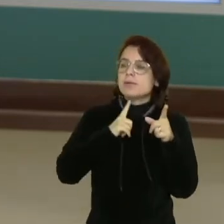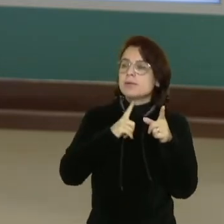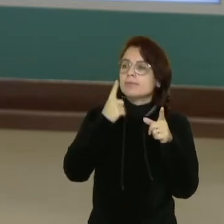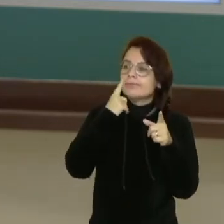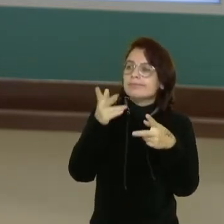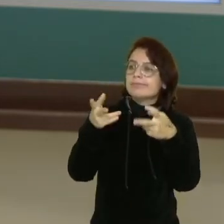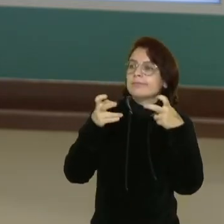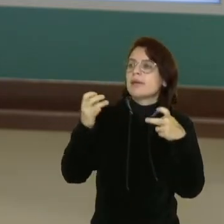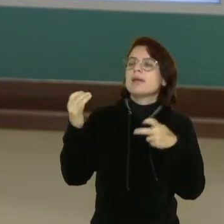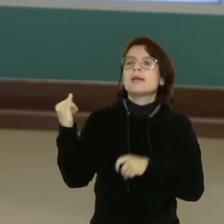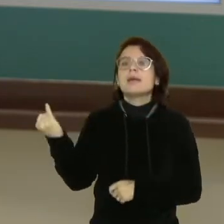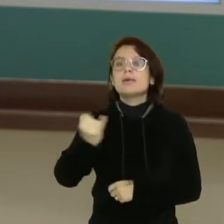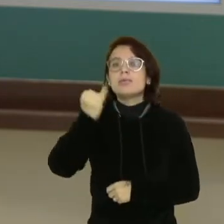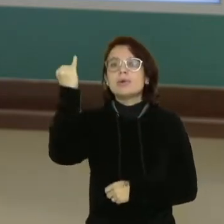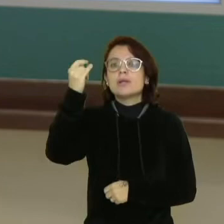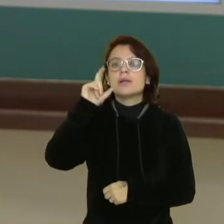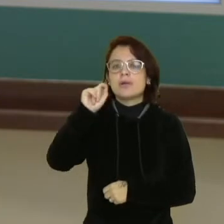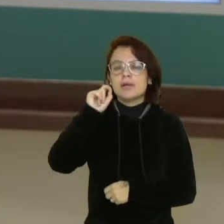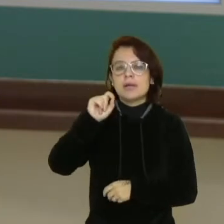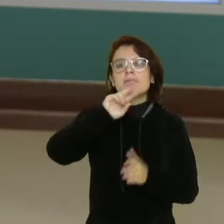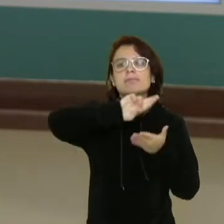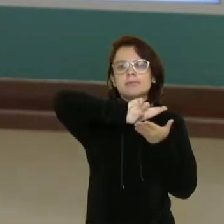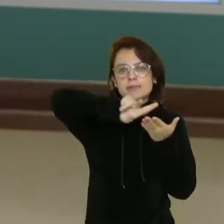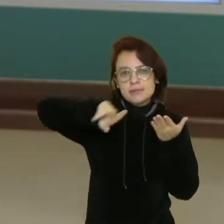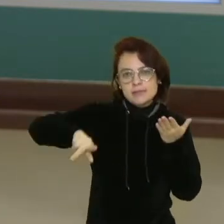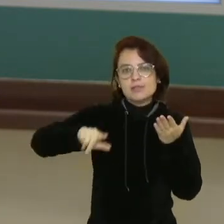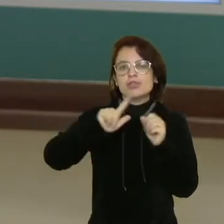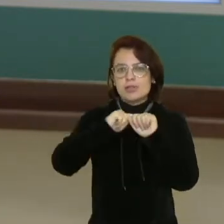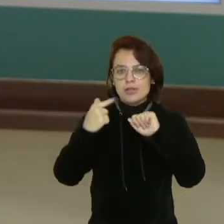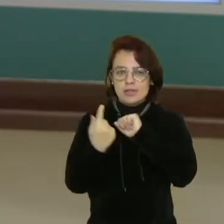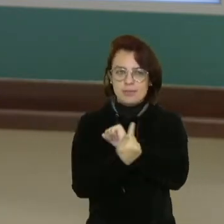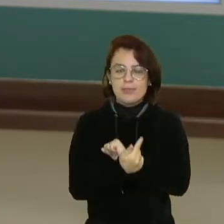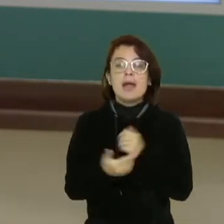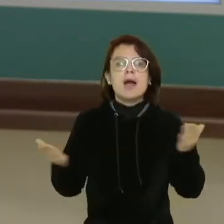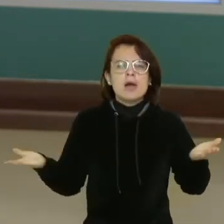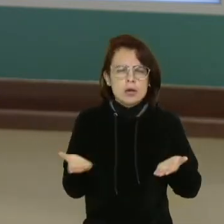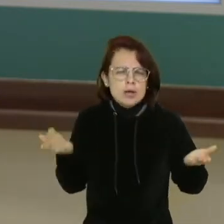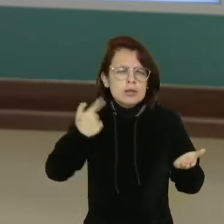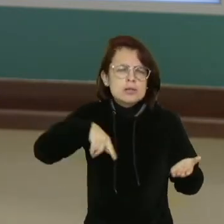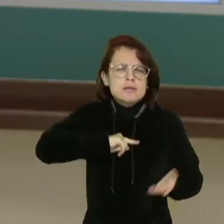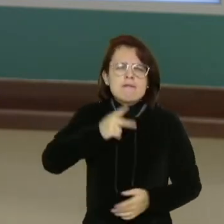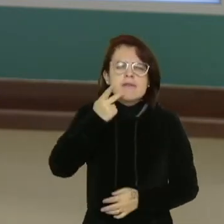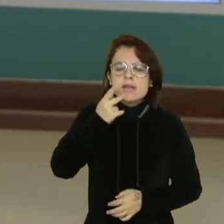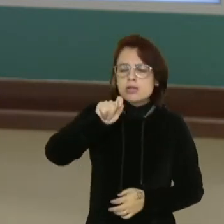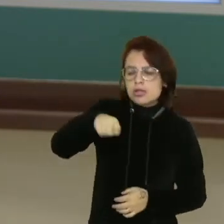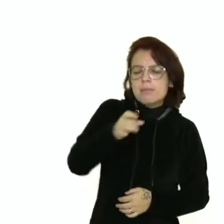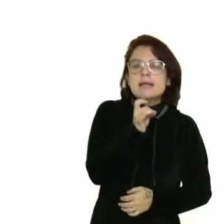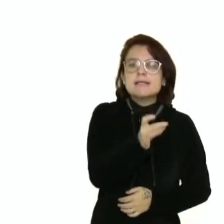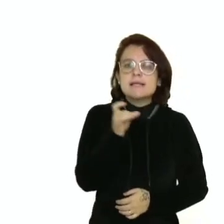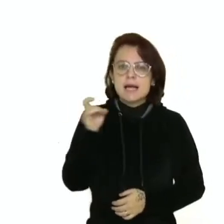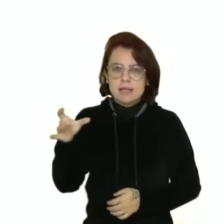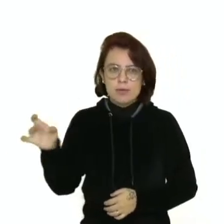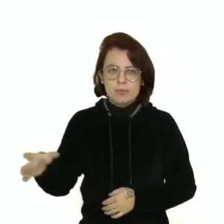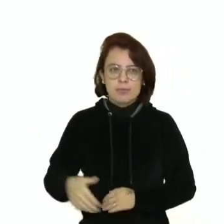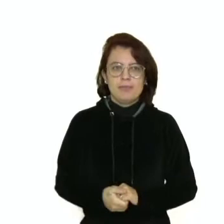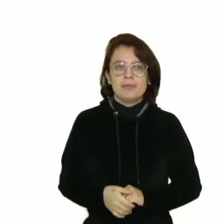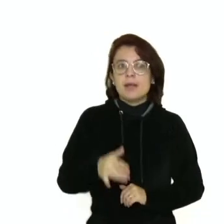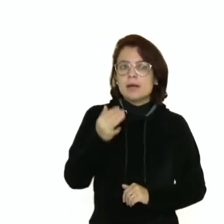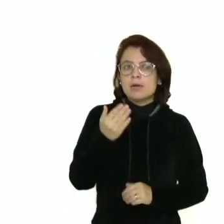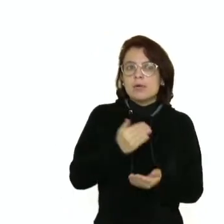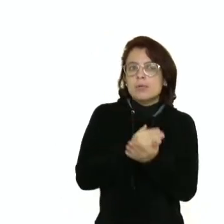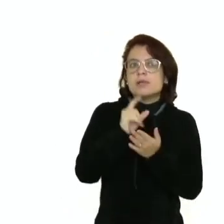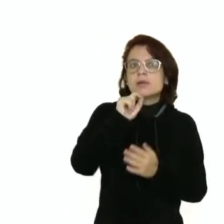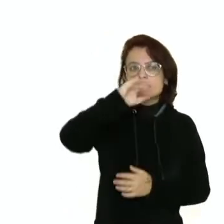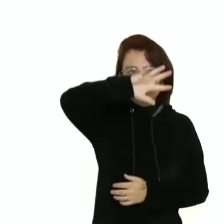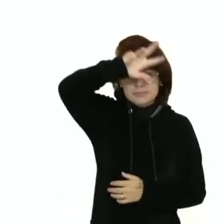uma delas. Bem, agora vamos falar de cada uma dessas regiões. Começando pela região amazônica. Ela